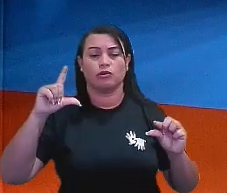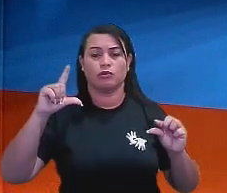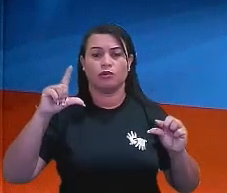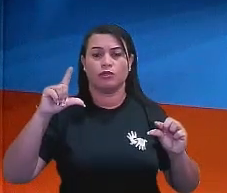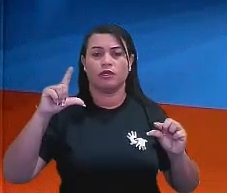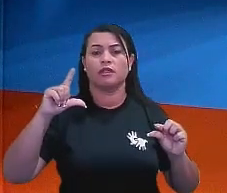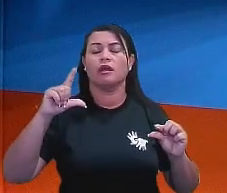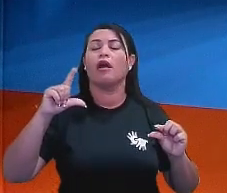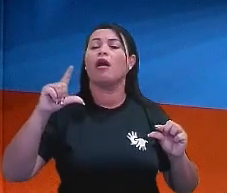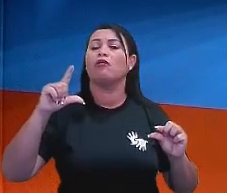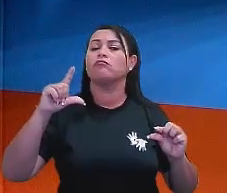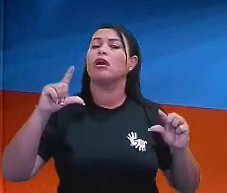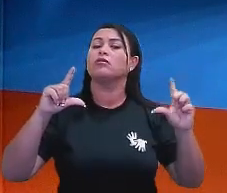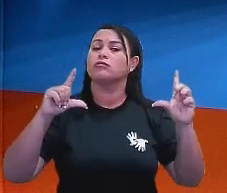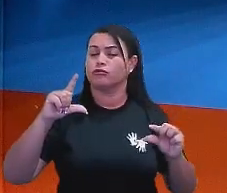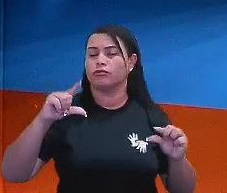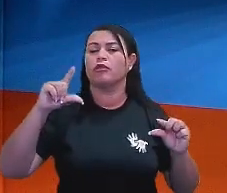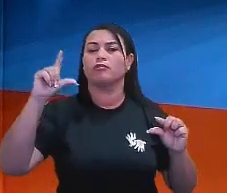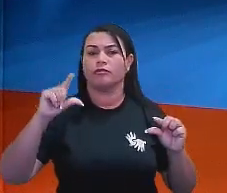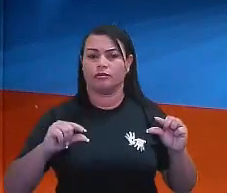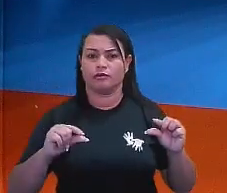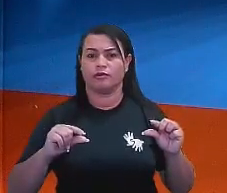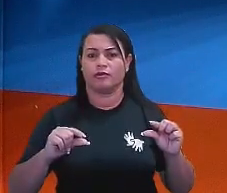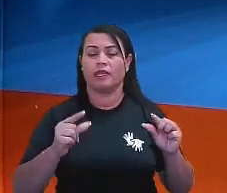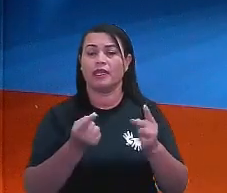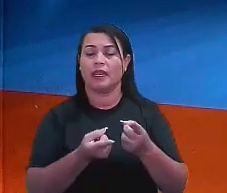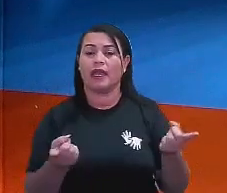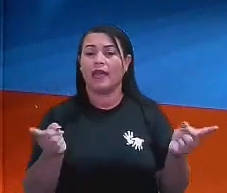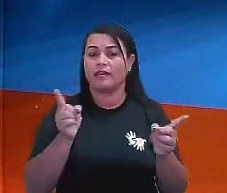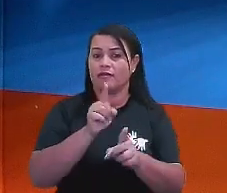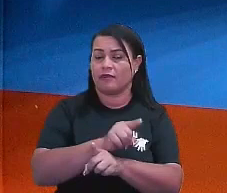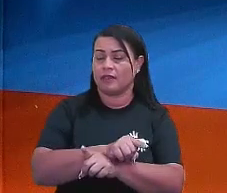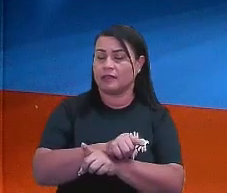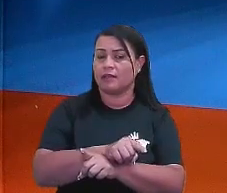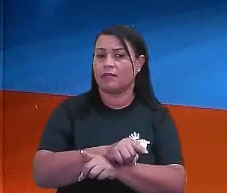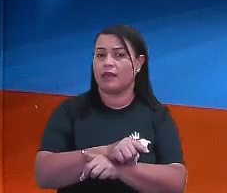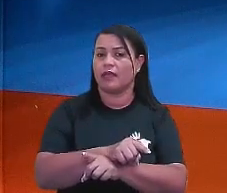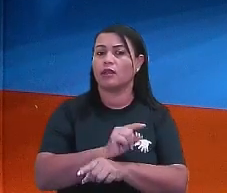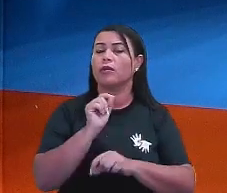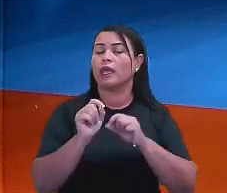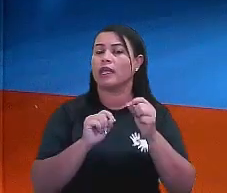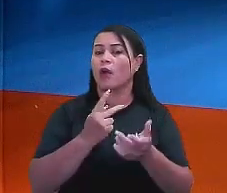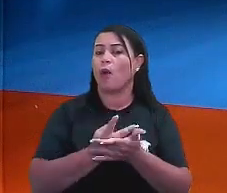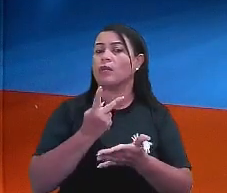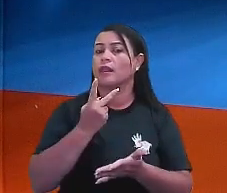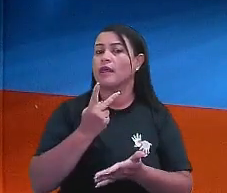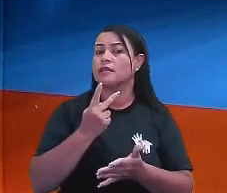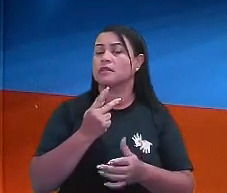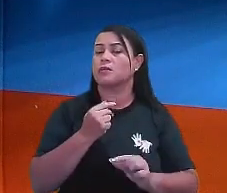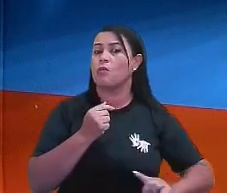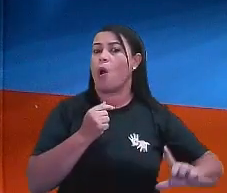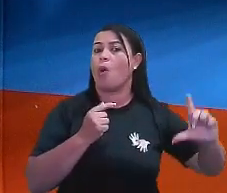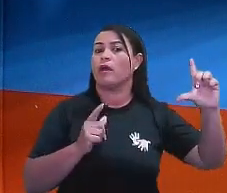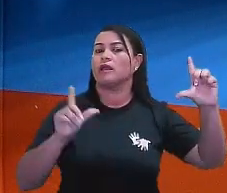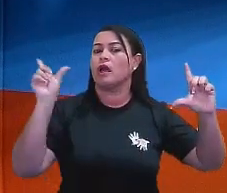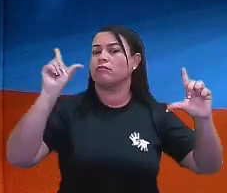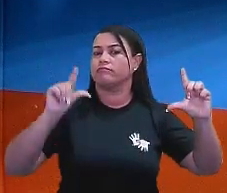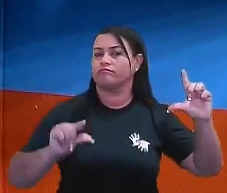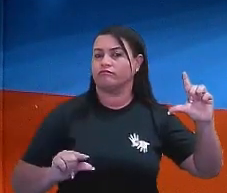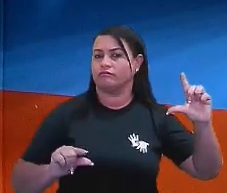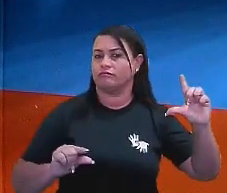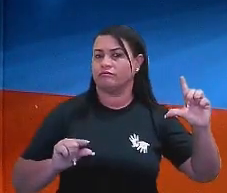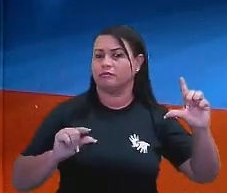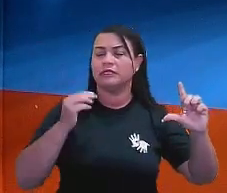Se uma diminui, a outra também vai diminuir. E na inversamente proporcional, o que é que ocorre? Um aumenta, a outra